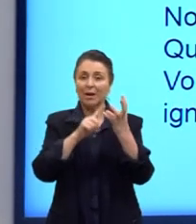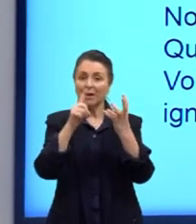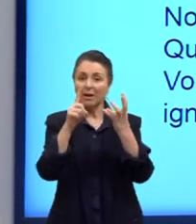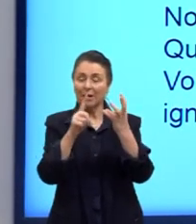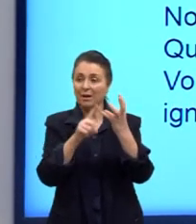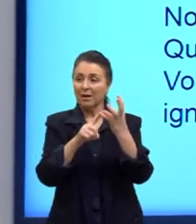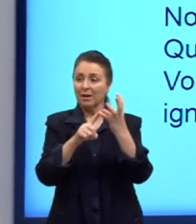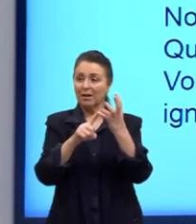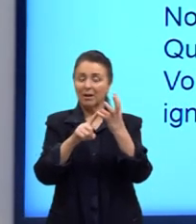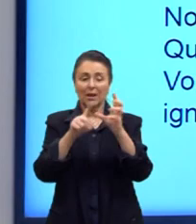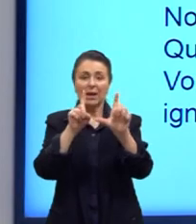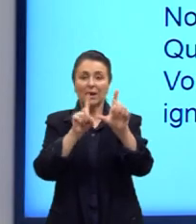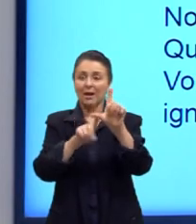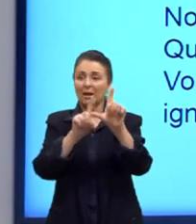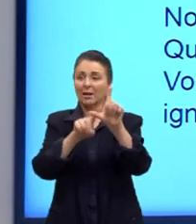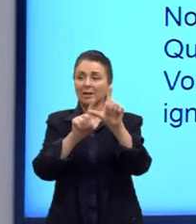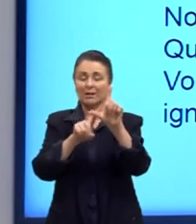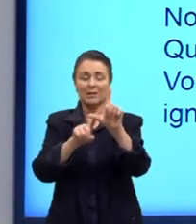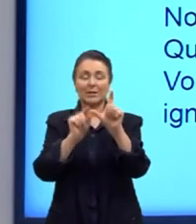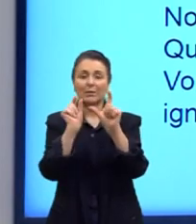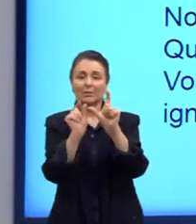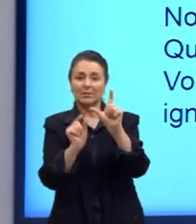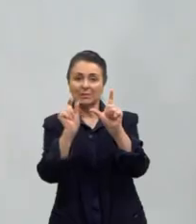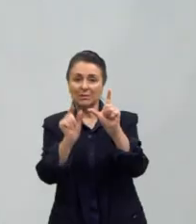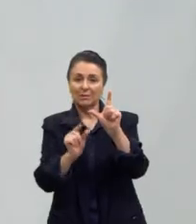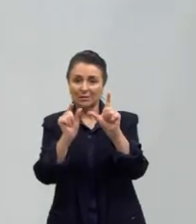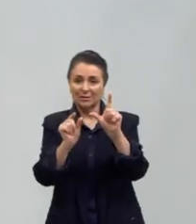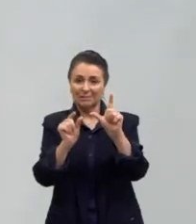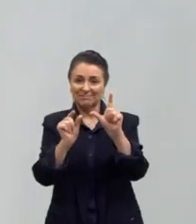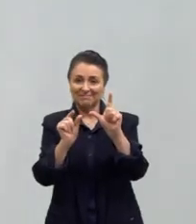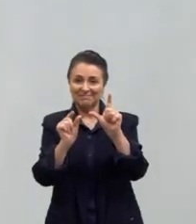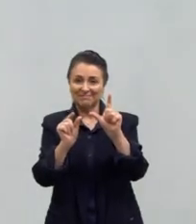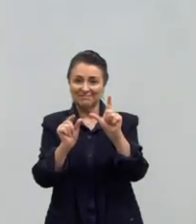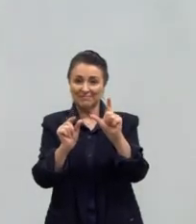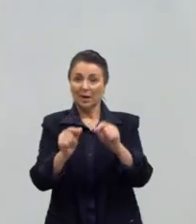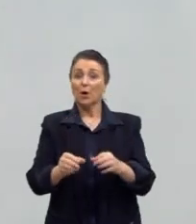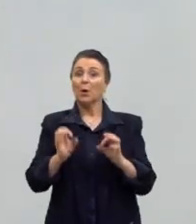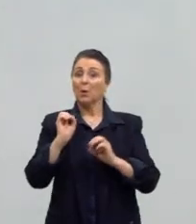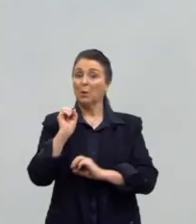simbolista nos traz. Certo, gente? Espero que vocês tenham